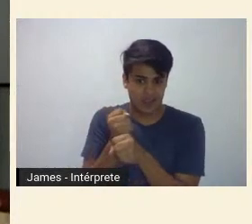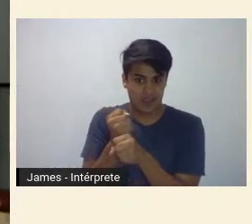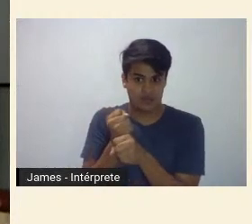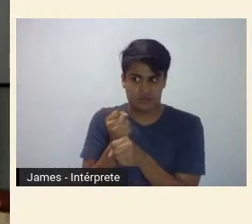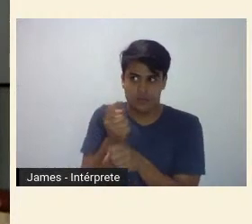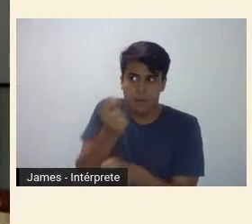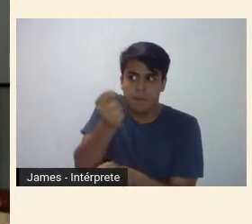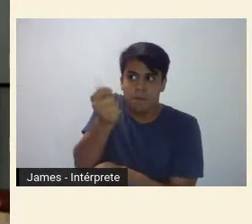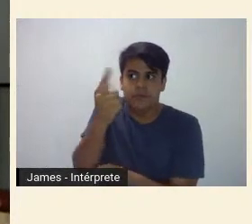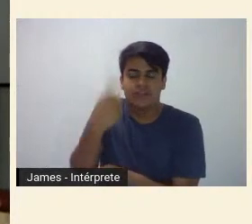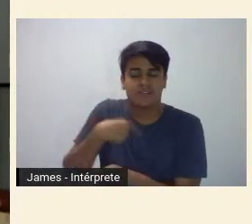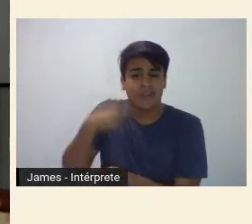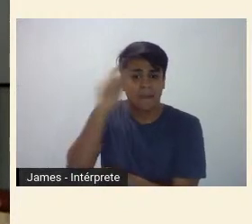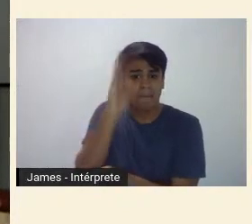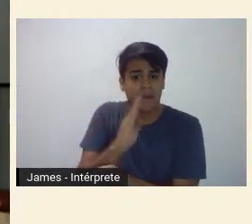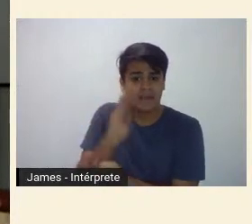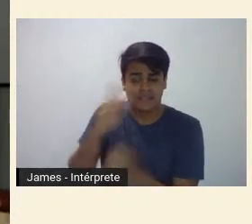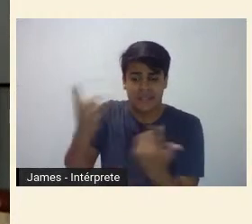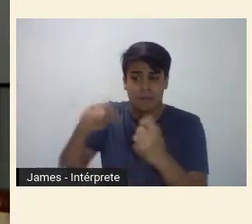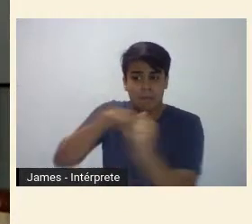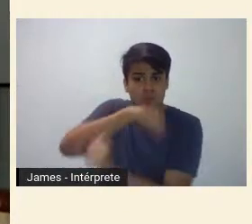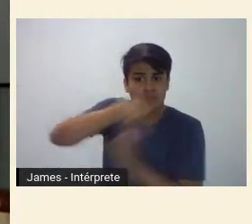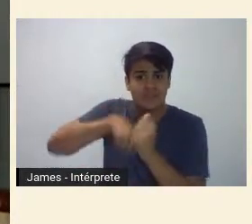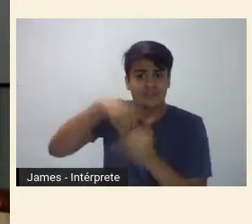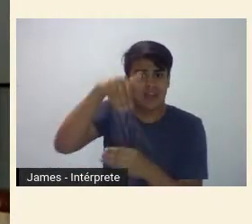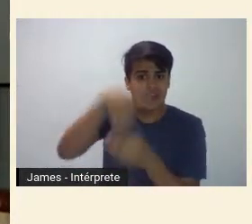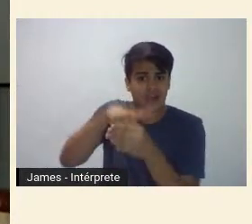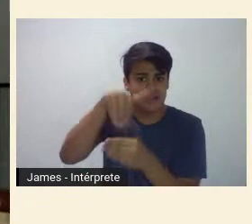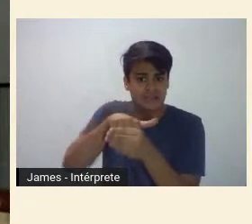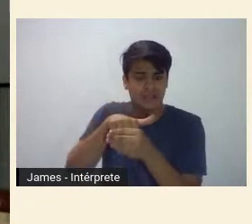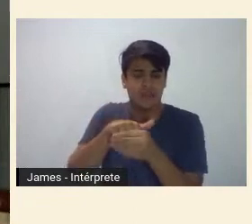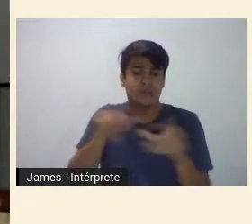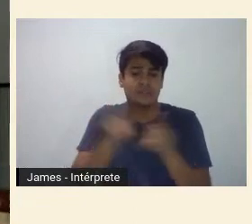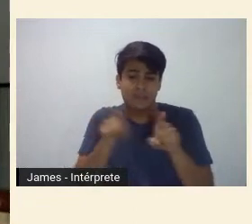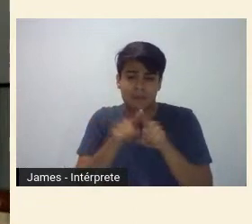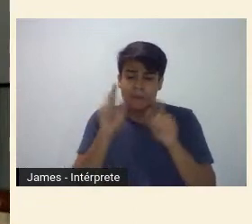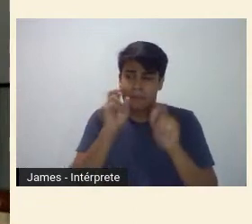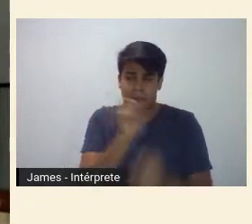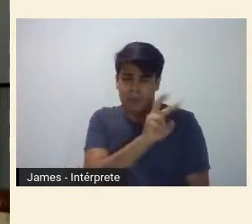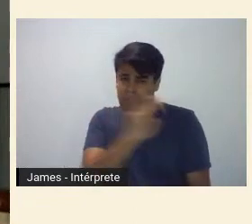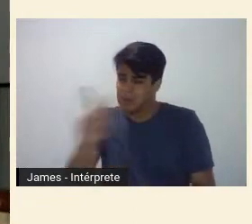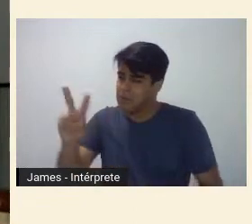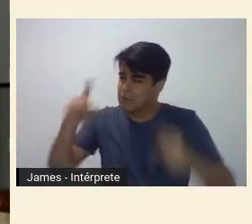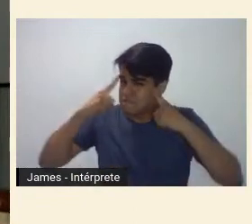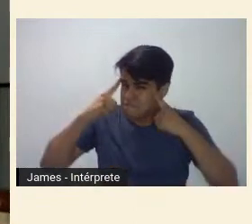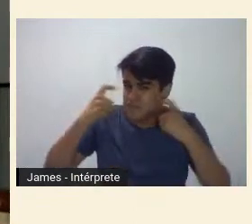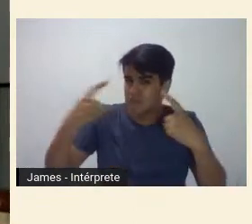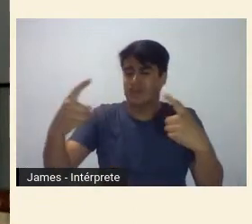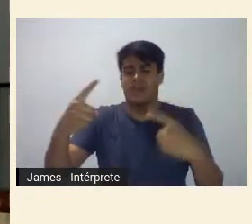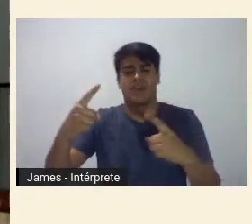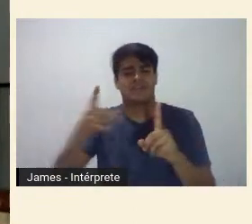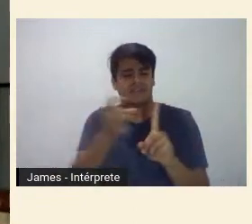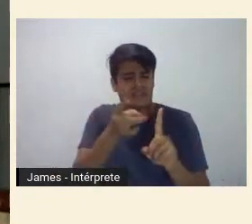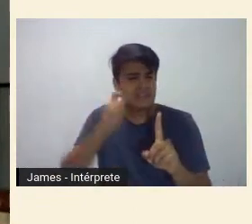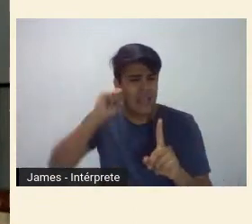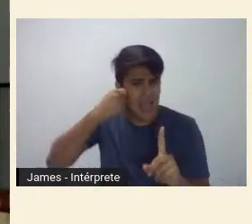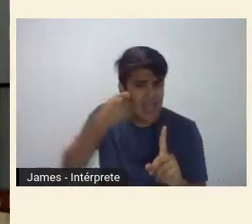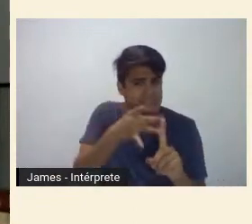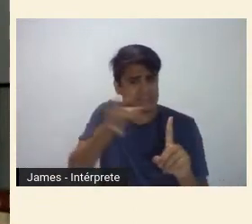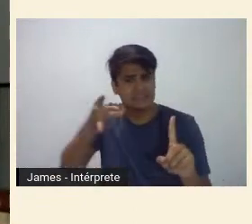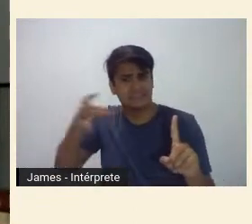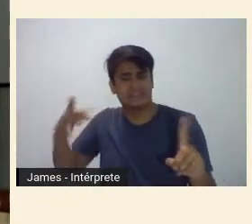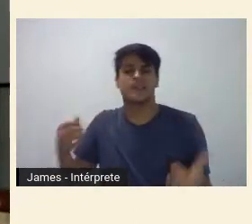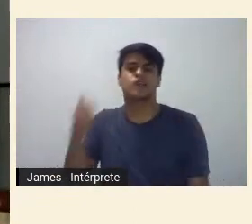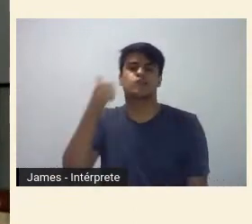atravessando um tempo em espaços garçados pelo cenário desolador de violências racismos feminicídios e pandemia sua